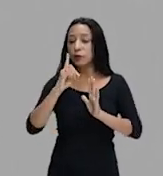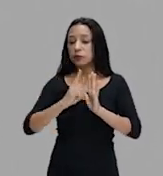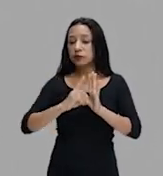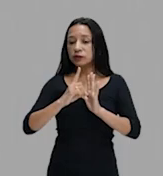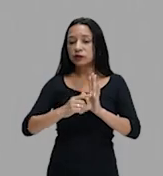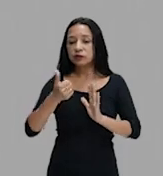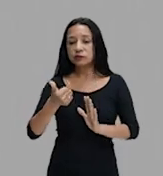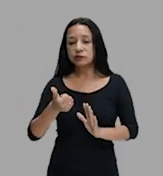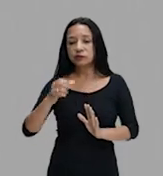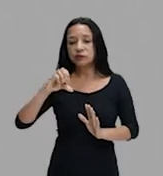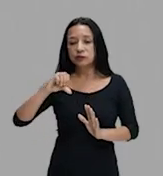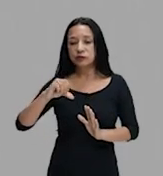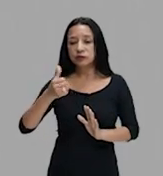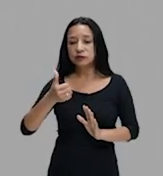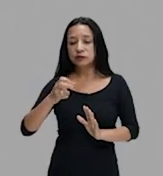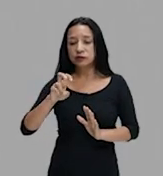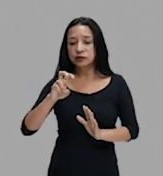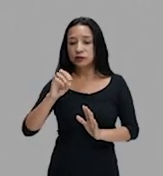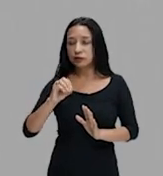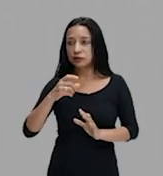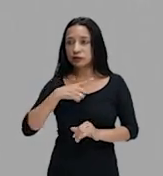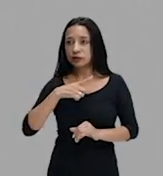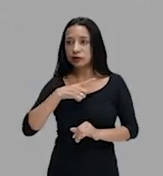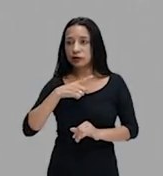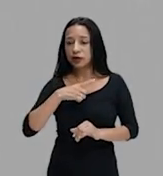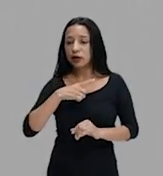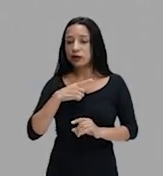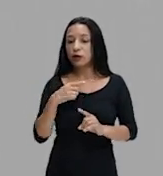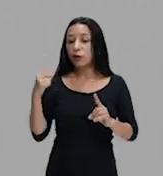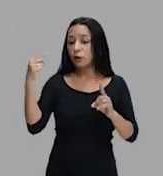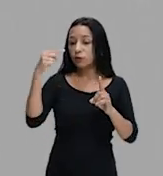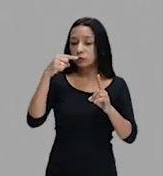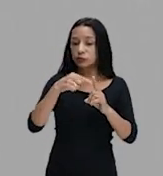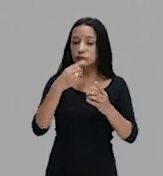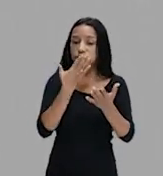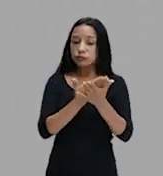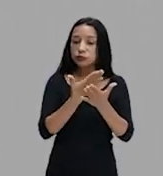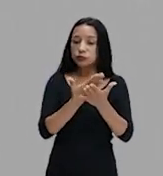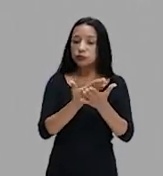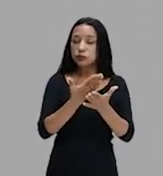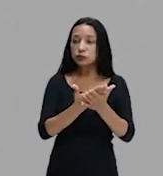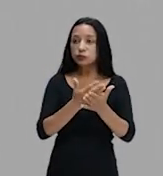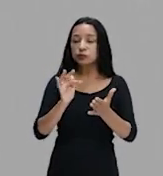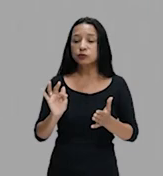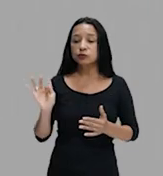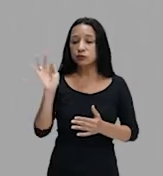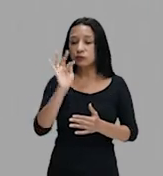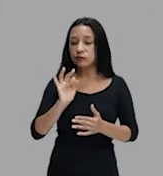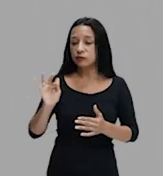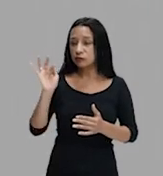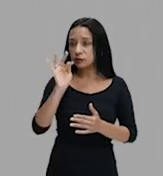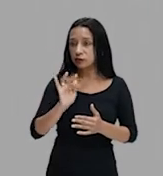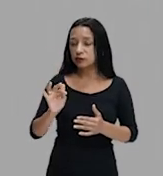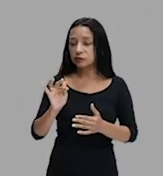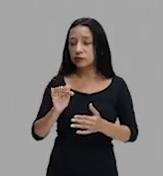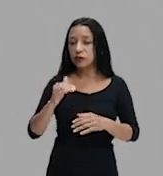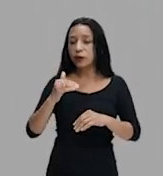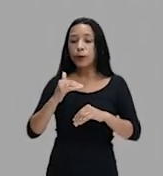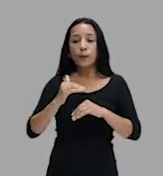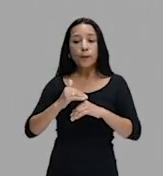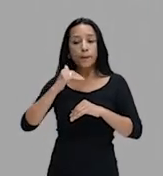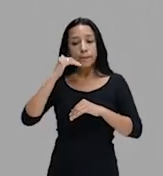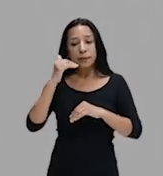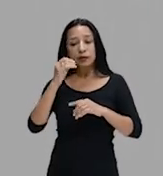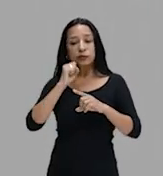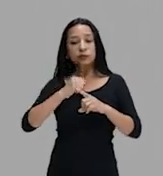negro, inclusive, ela passa a ser objeto de estudos acadêmicos. Um dos maiores sociólogos que o